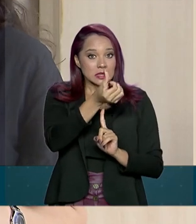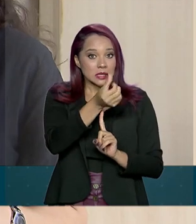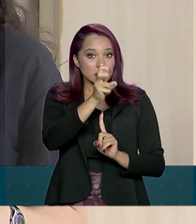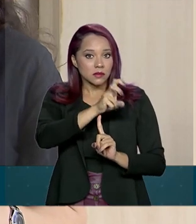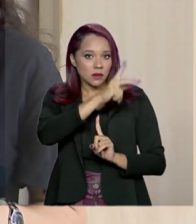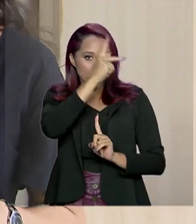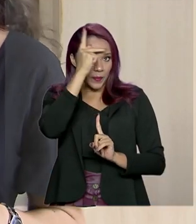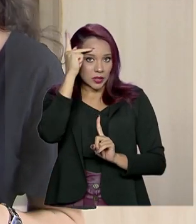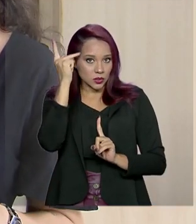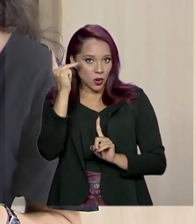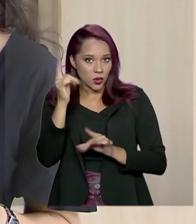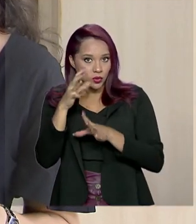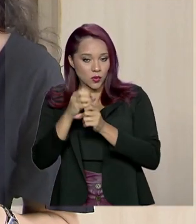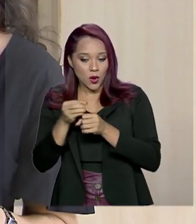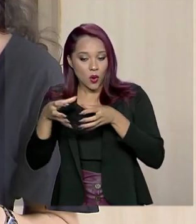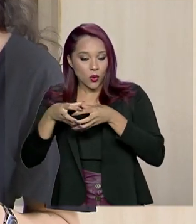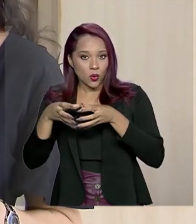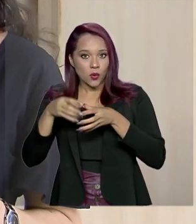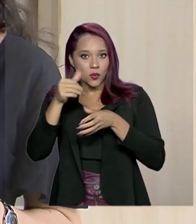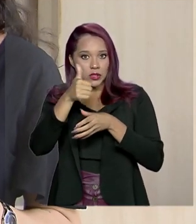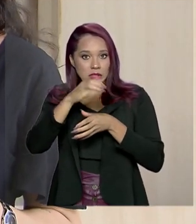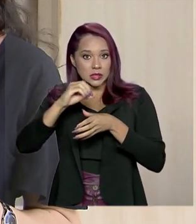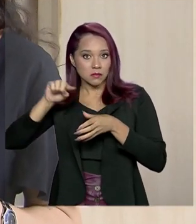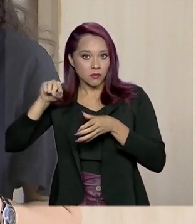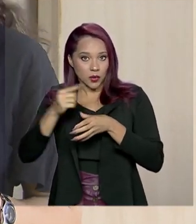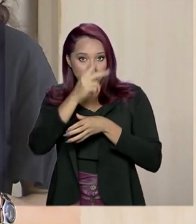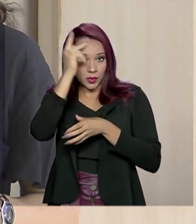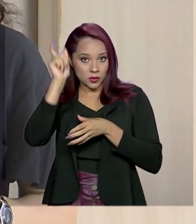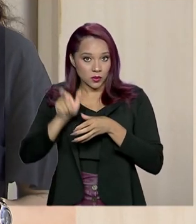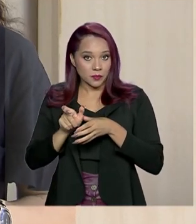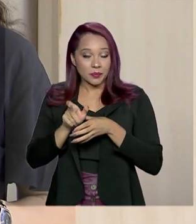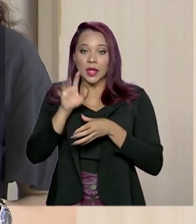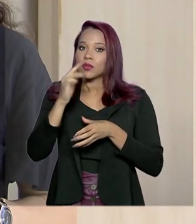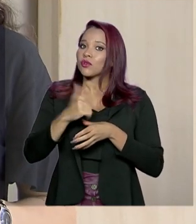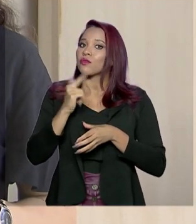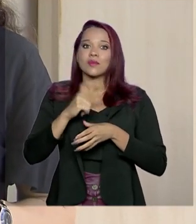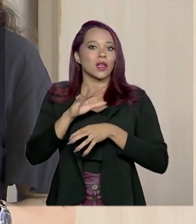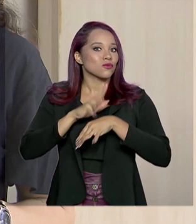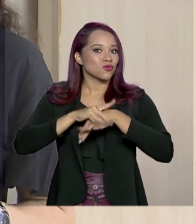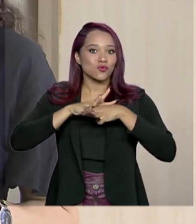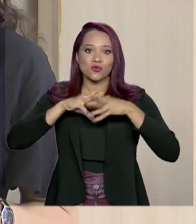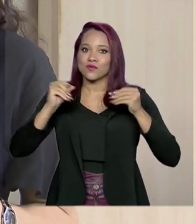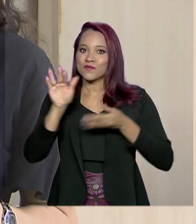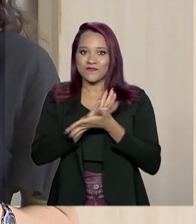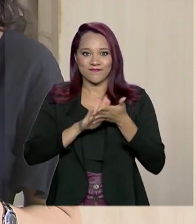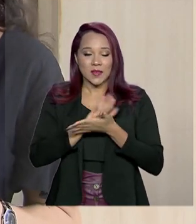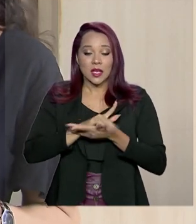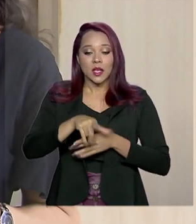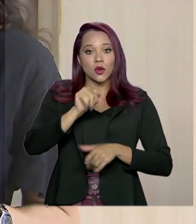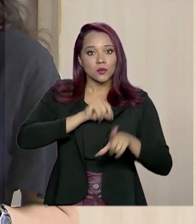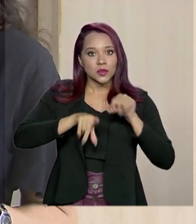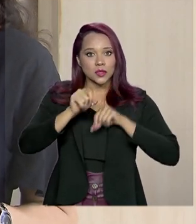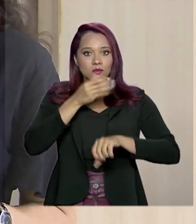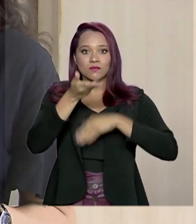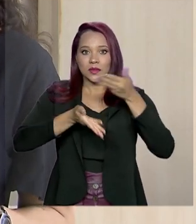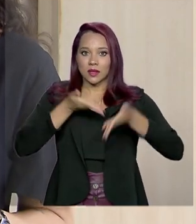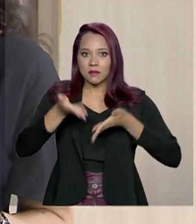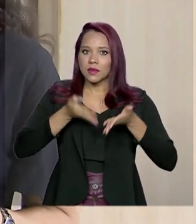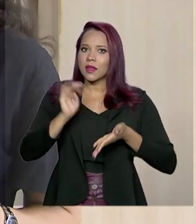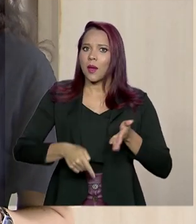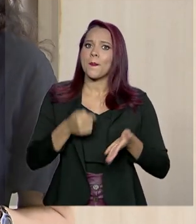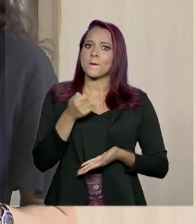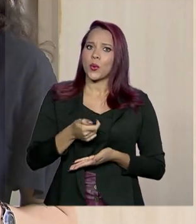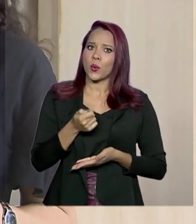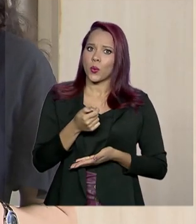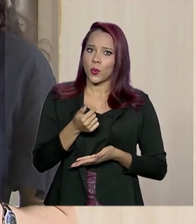pessoas em cada grupo de 100 mil indivíduos. Não tem cura e as opções de tratamento disponíveis são muito